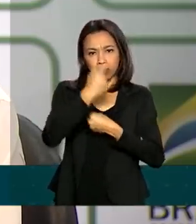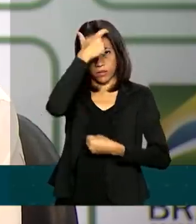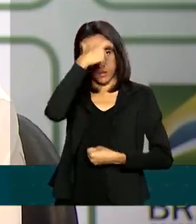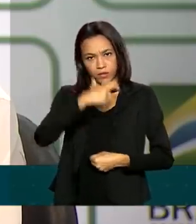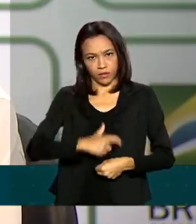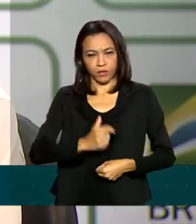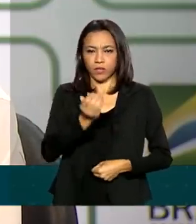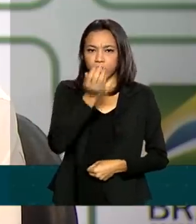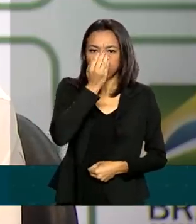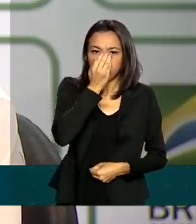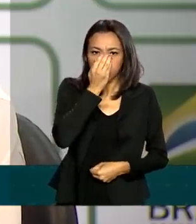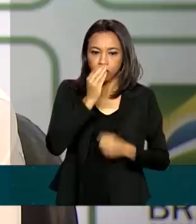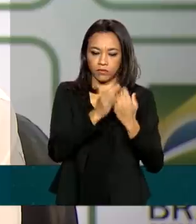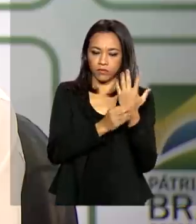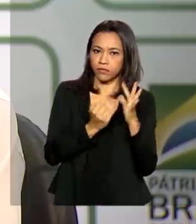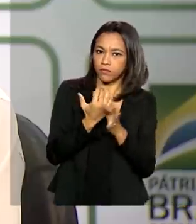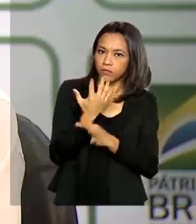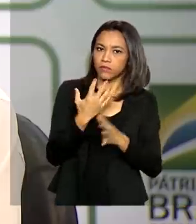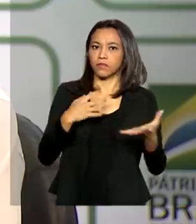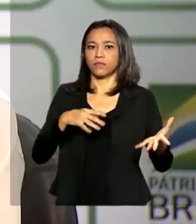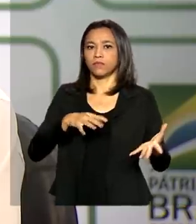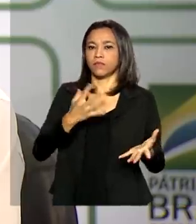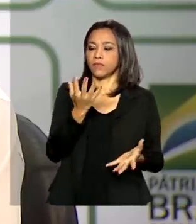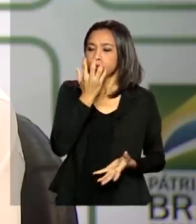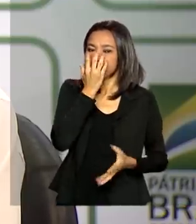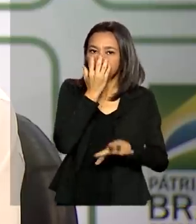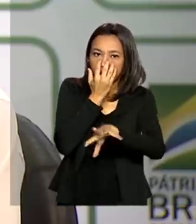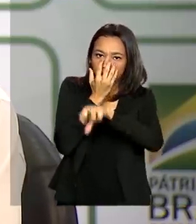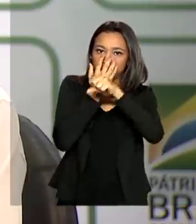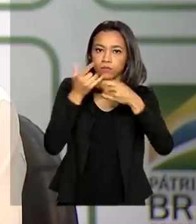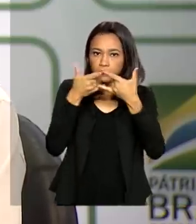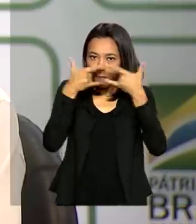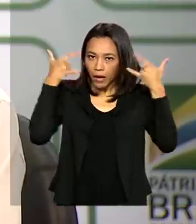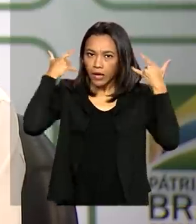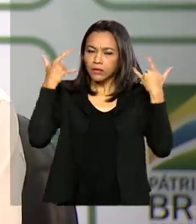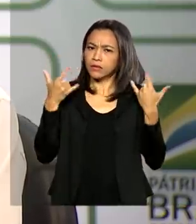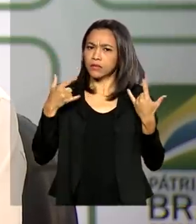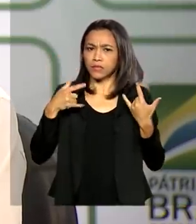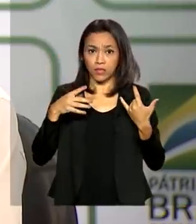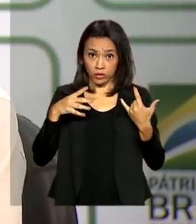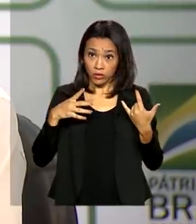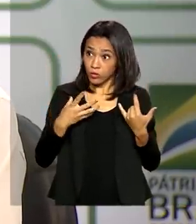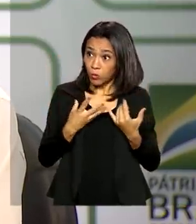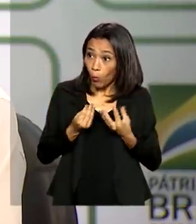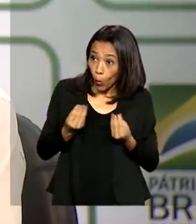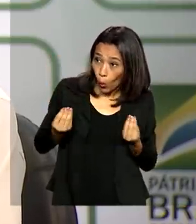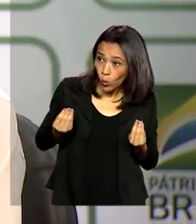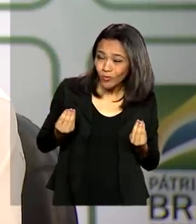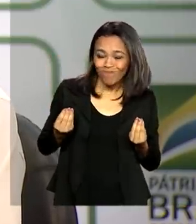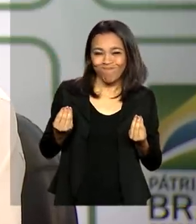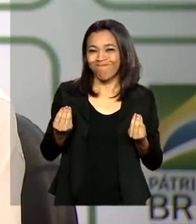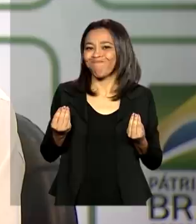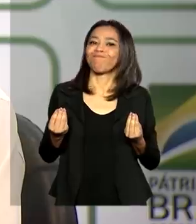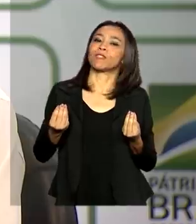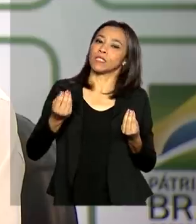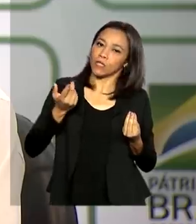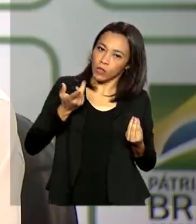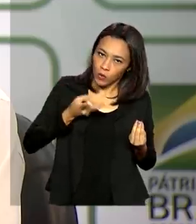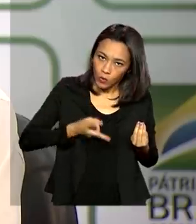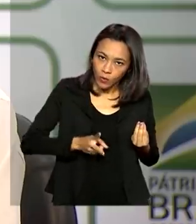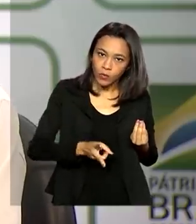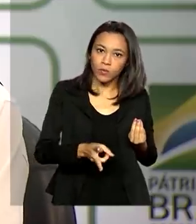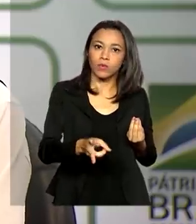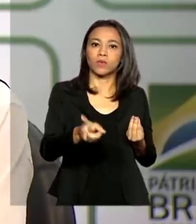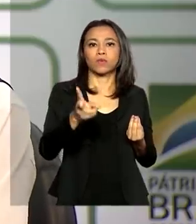de colocação de respiradores, de ventiladores, enquanto não tivermos as condições de